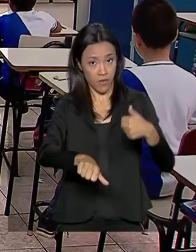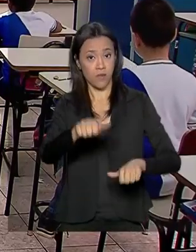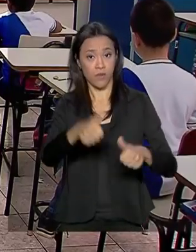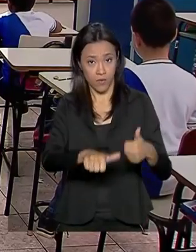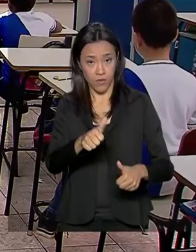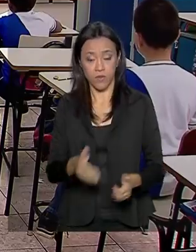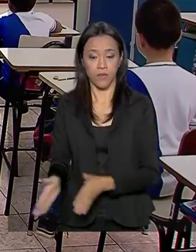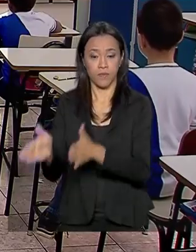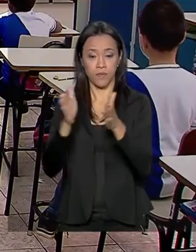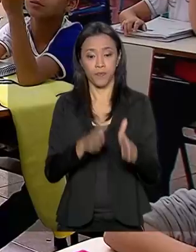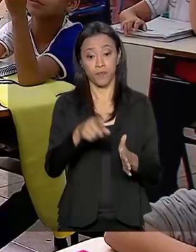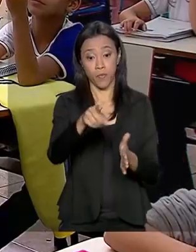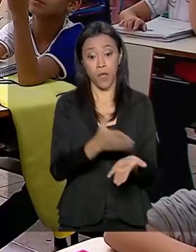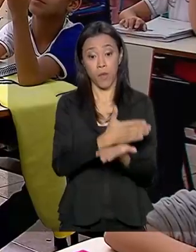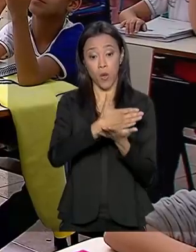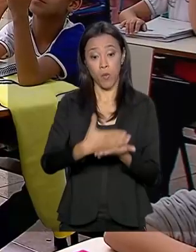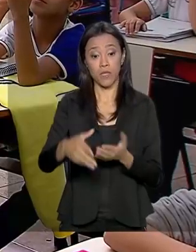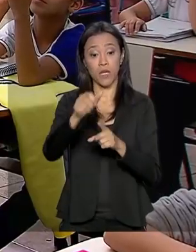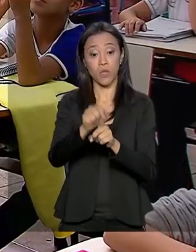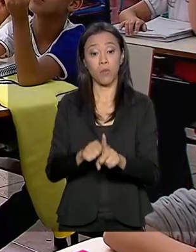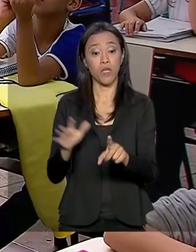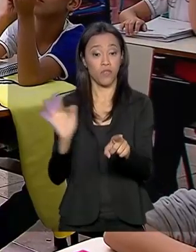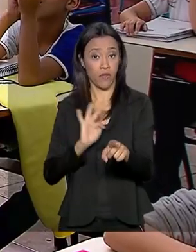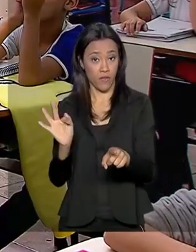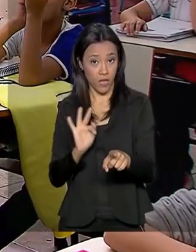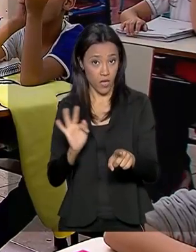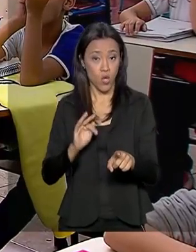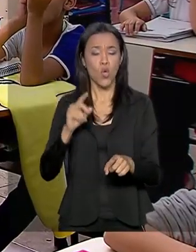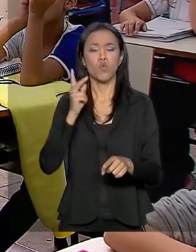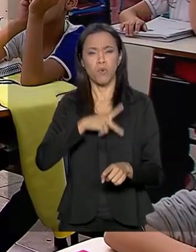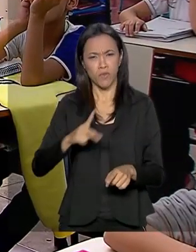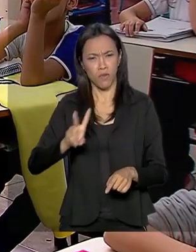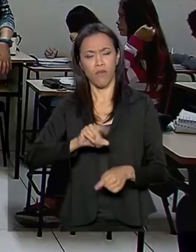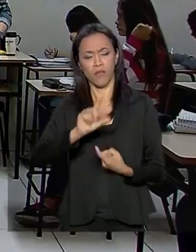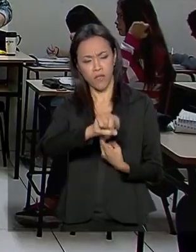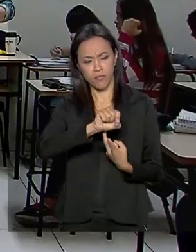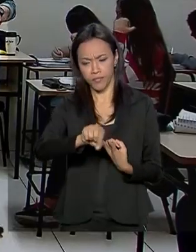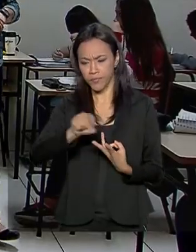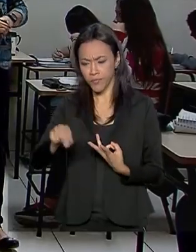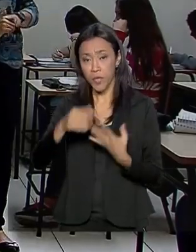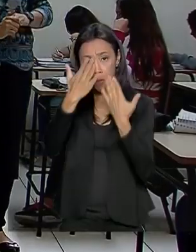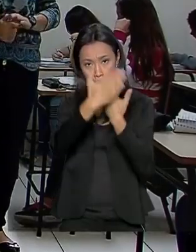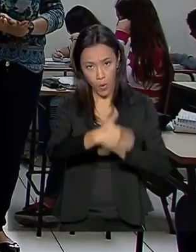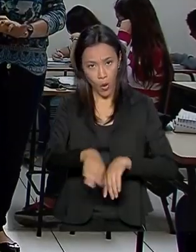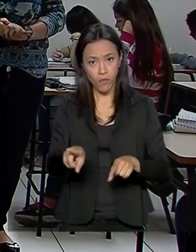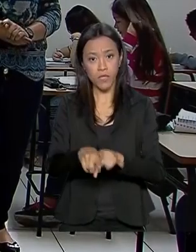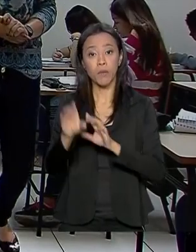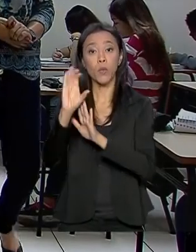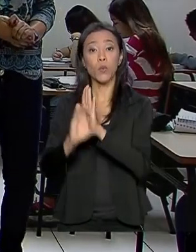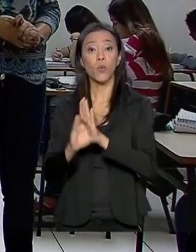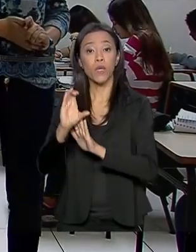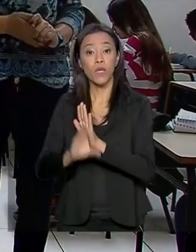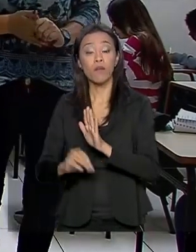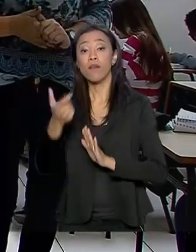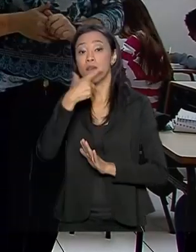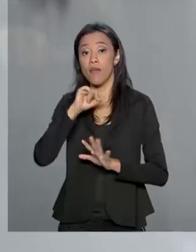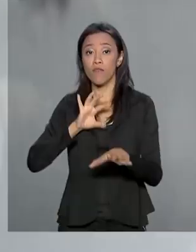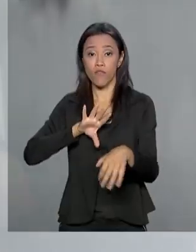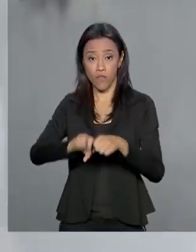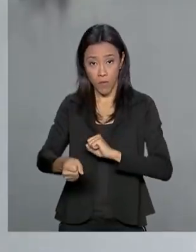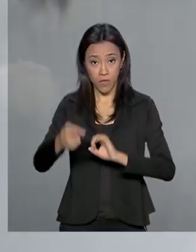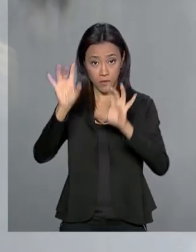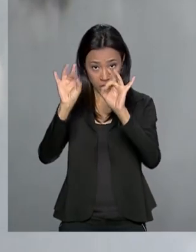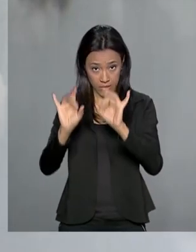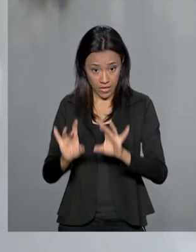está previsto para fevereiro do ano que vem. Os professores serão selecionados por meio de provas e currículos. Quem concluir a especialização